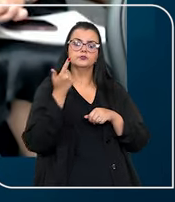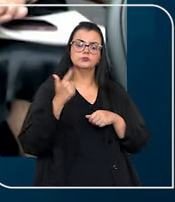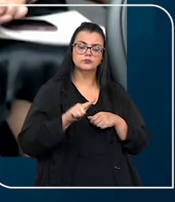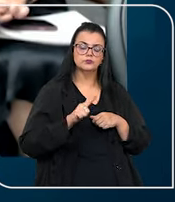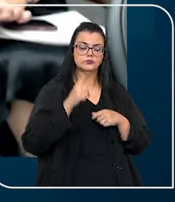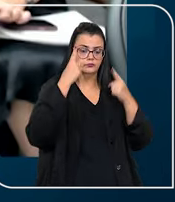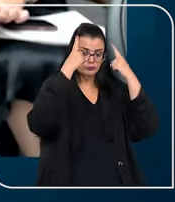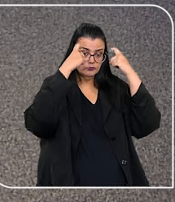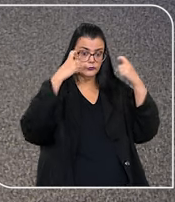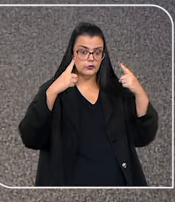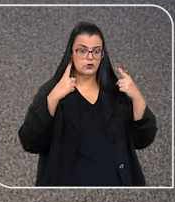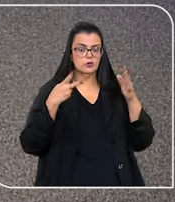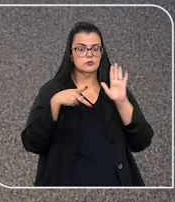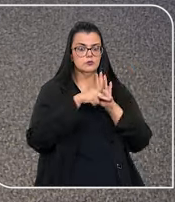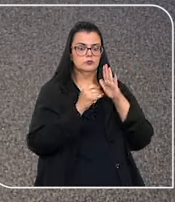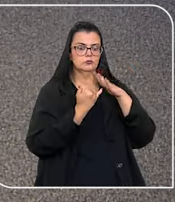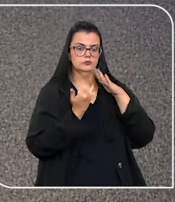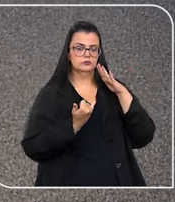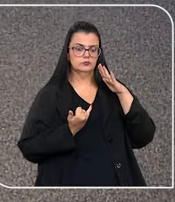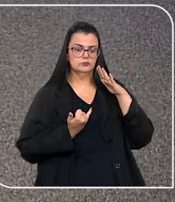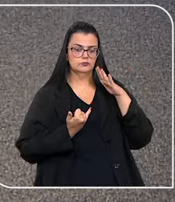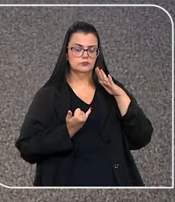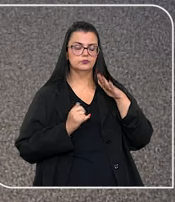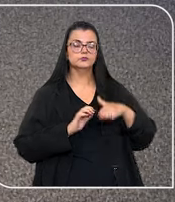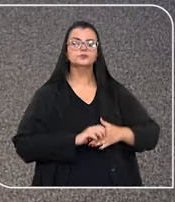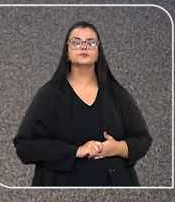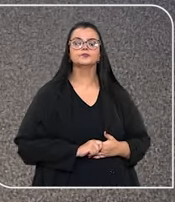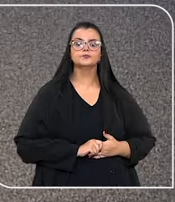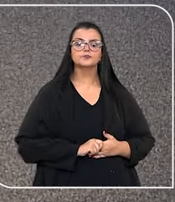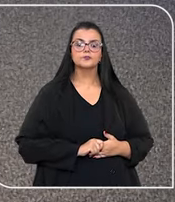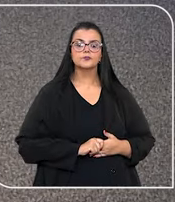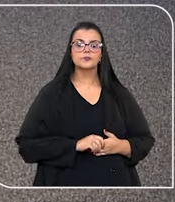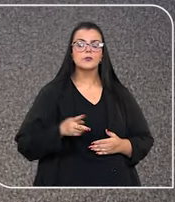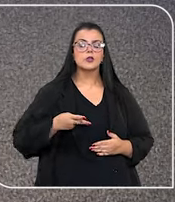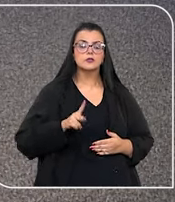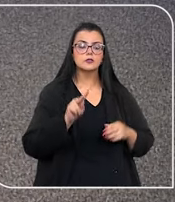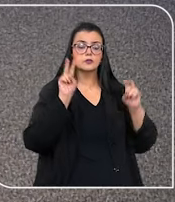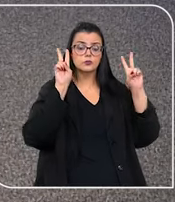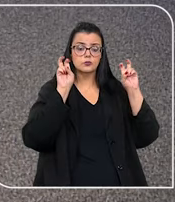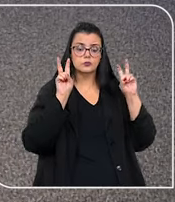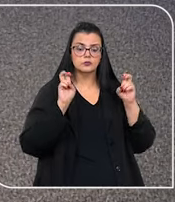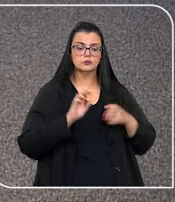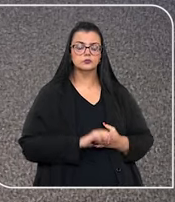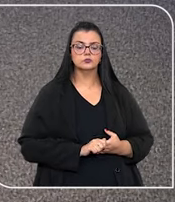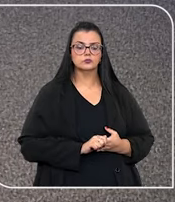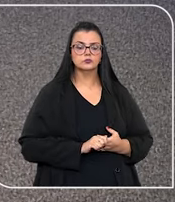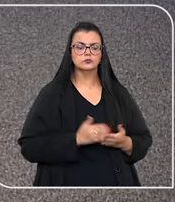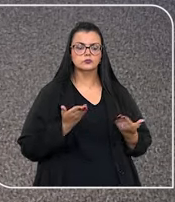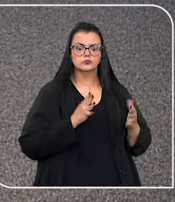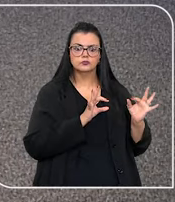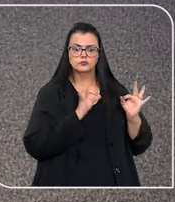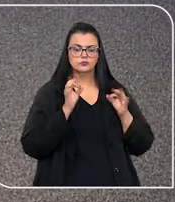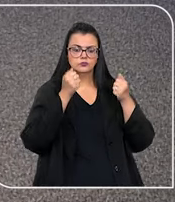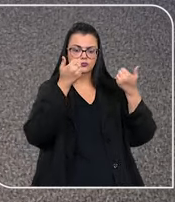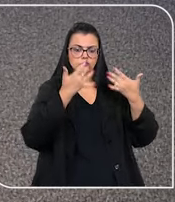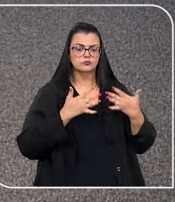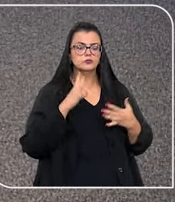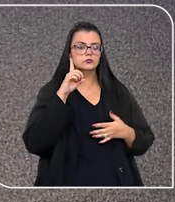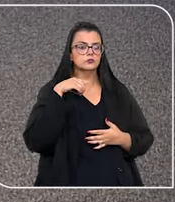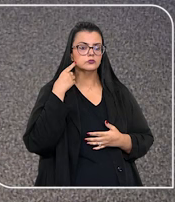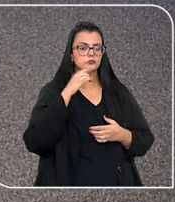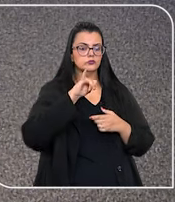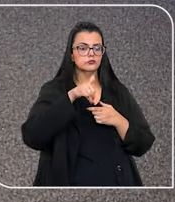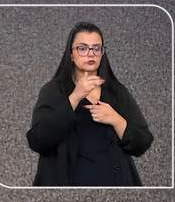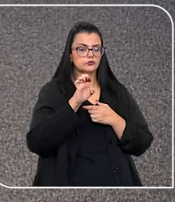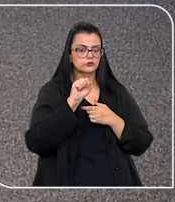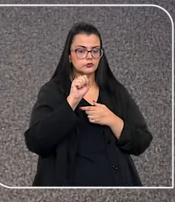revitimização e violência institucional. E a gente segue nesse assunto conferindo agora a explicação da